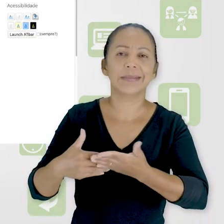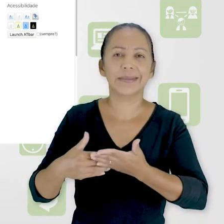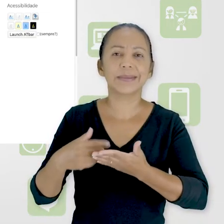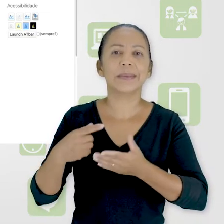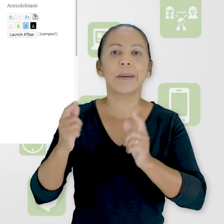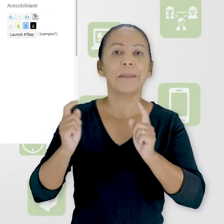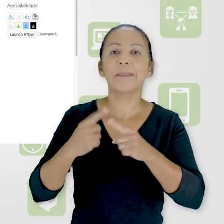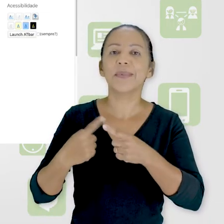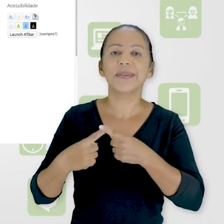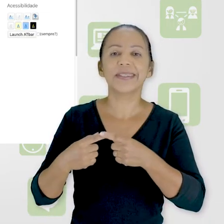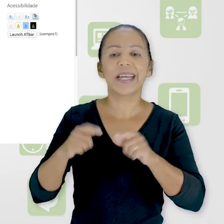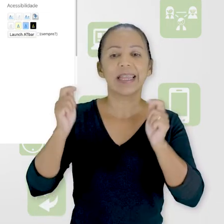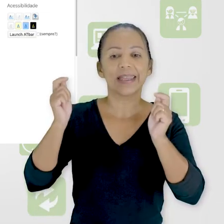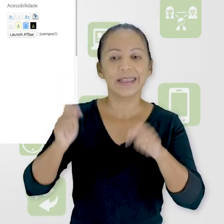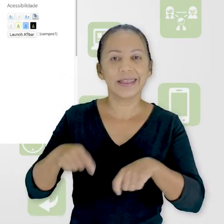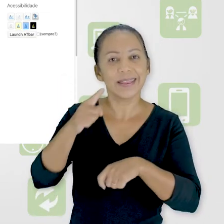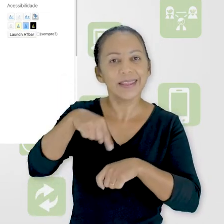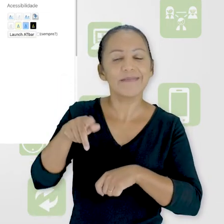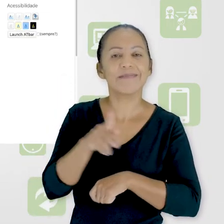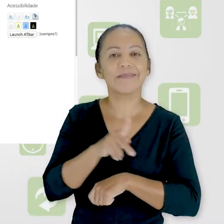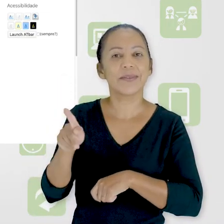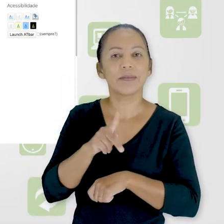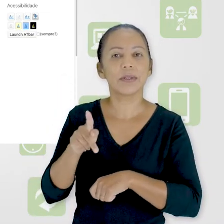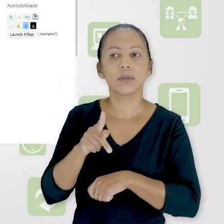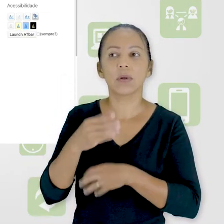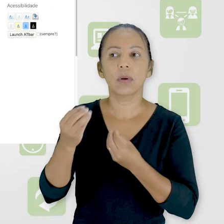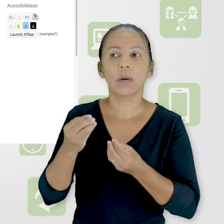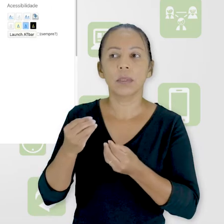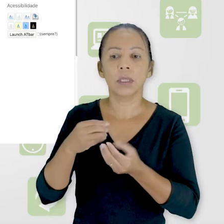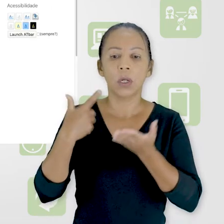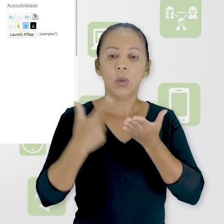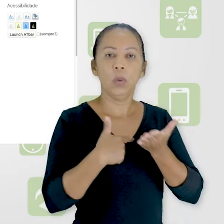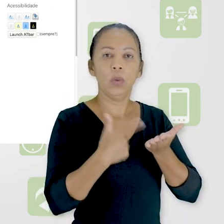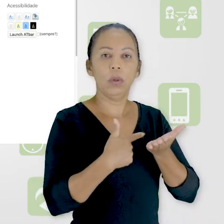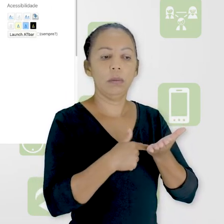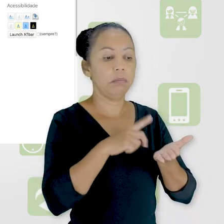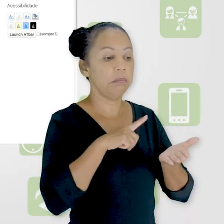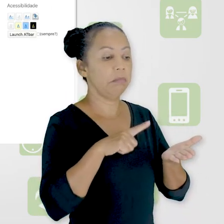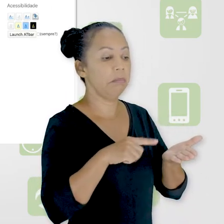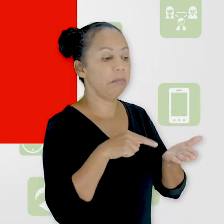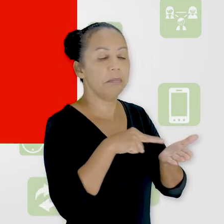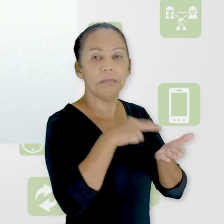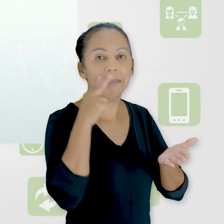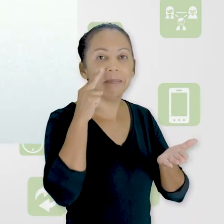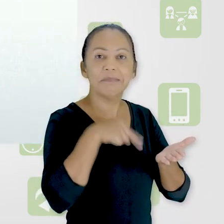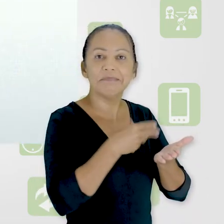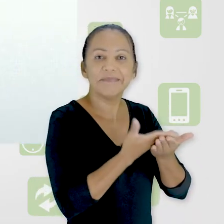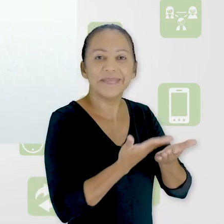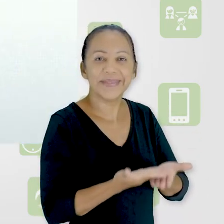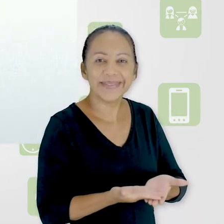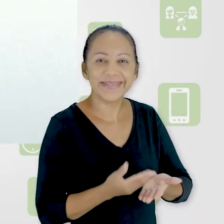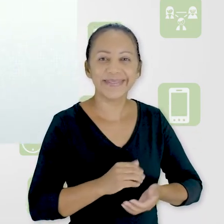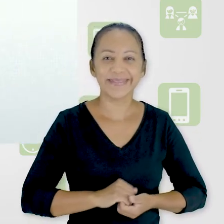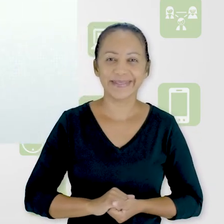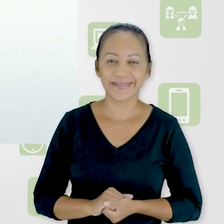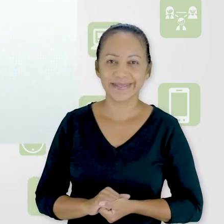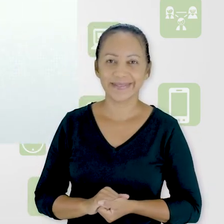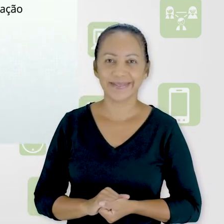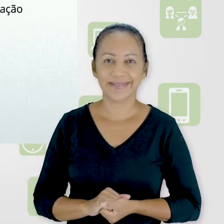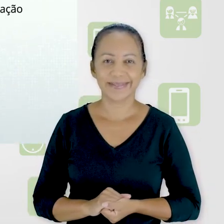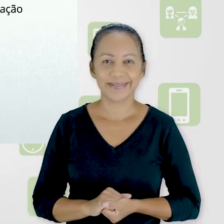permite que o professor crie exatamente isso, um livro pra você estudar. Tchau. Tchau. Tchau.